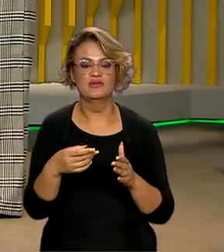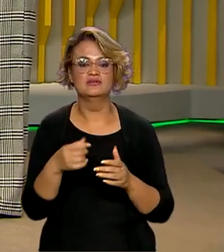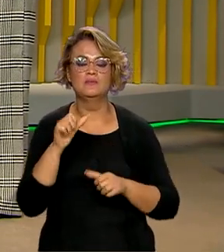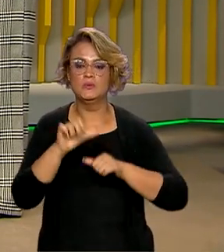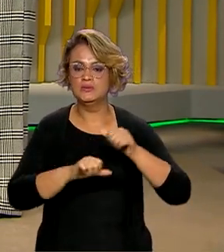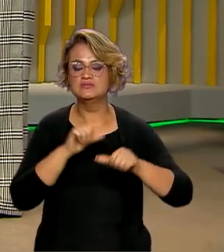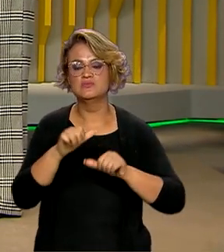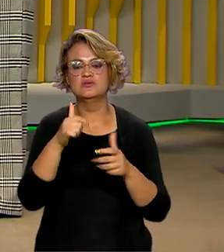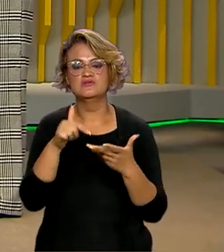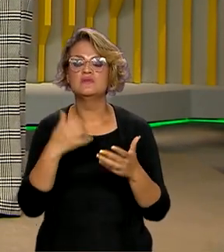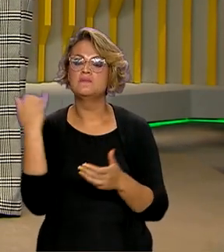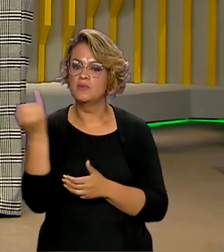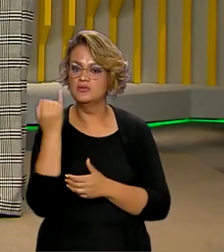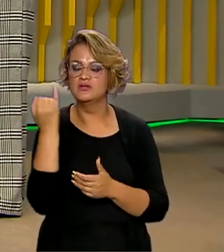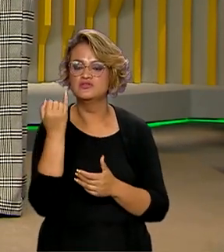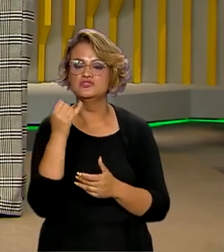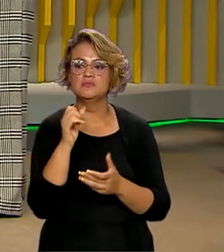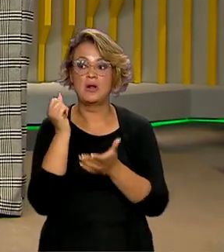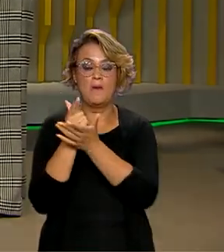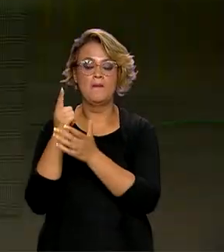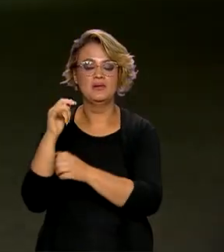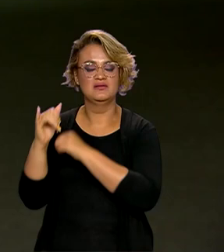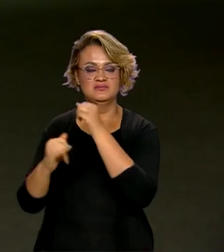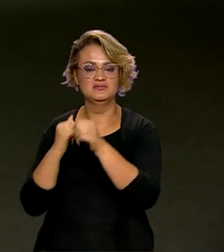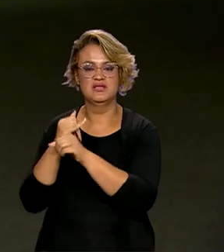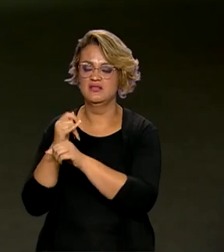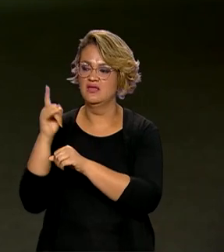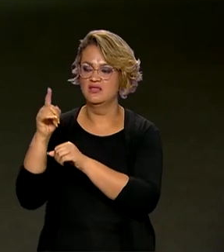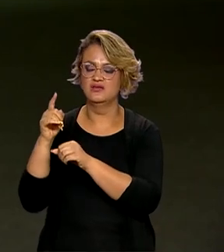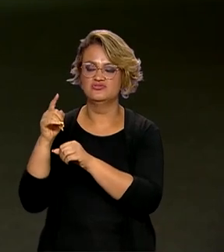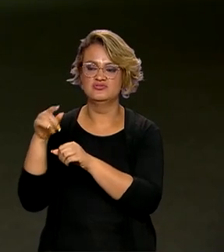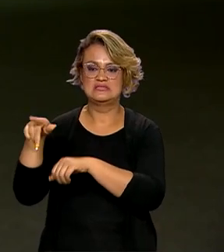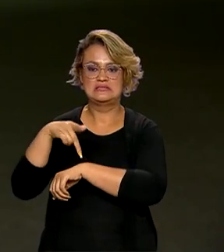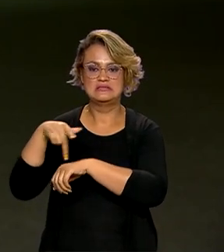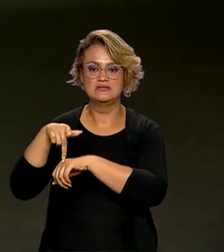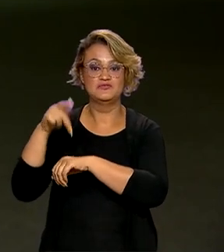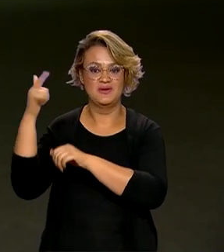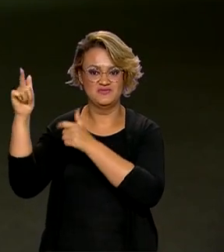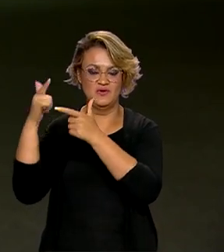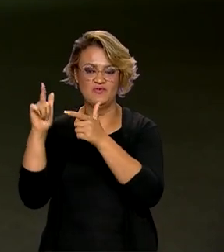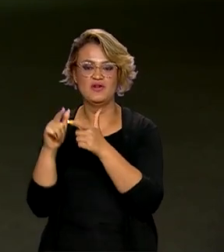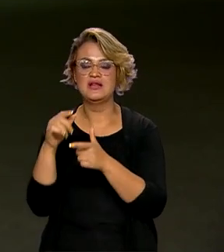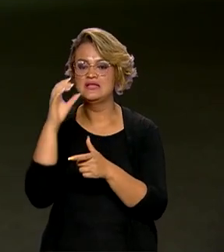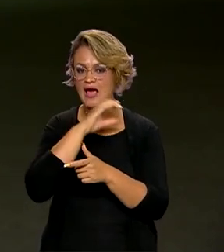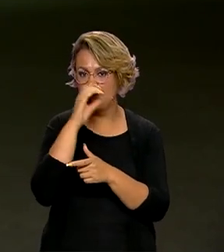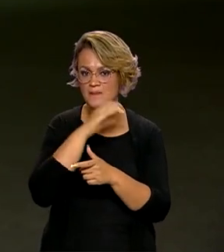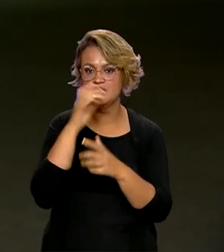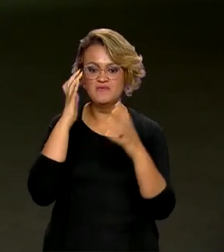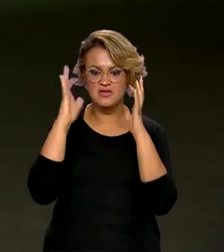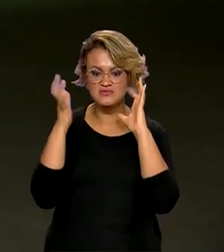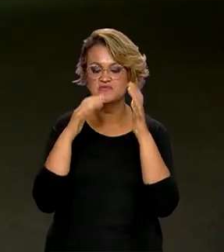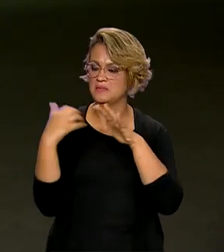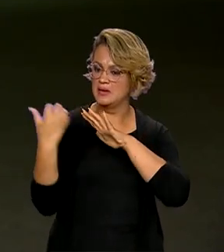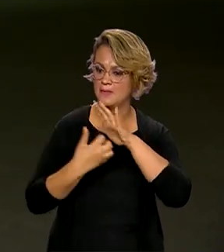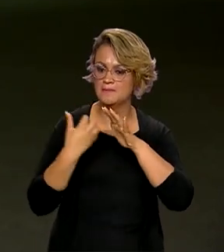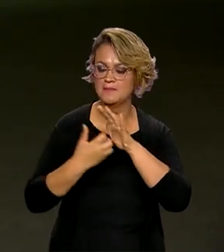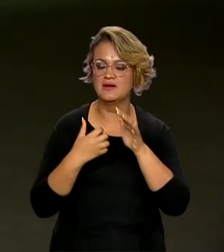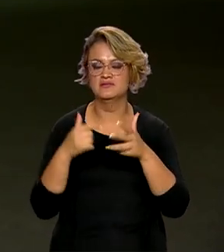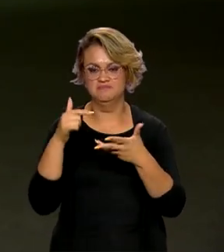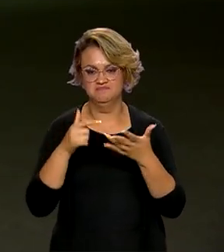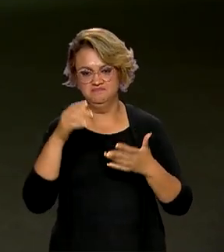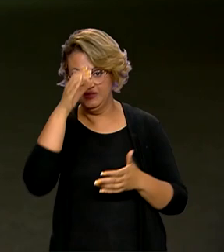mudanças importantes para compras eletrônicas em sites internacionais e que devem gerar mais rapidez para empresas e